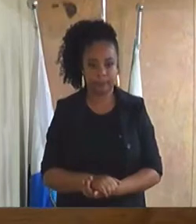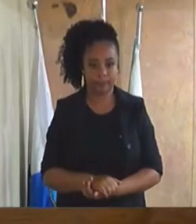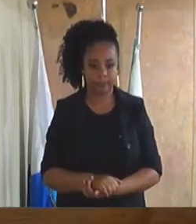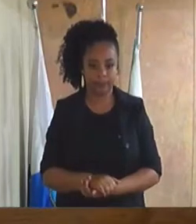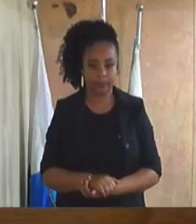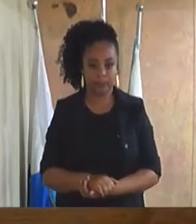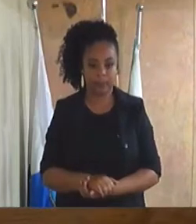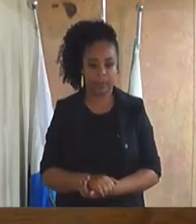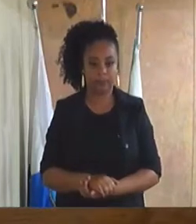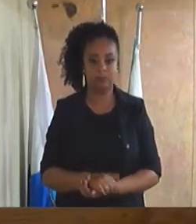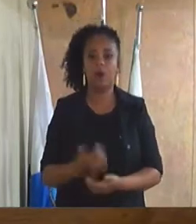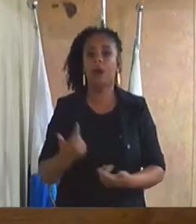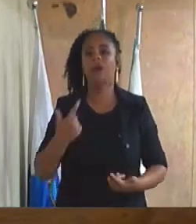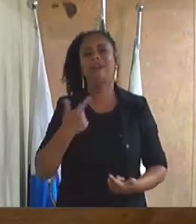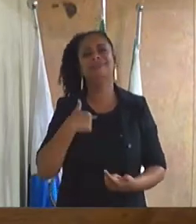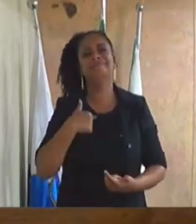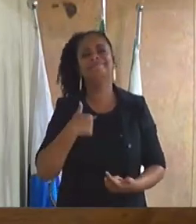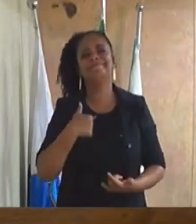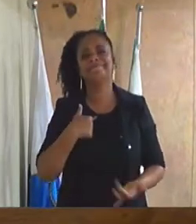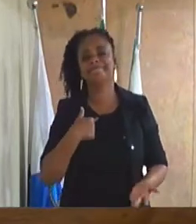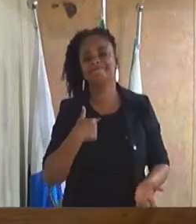o que me deixa muito triste